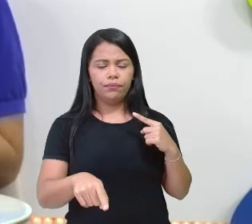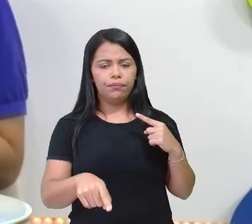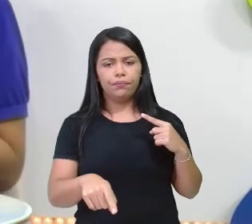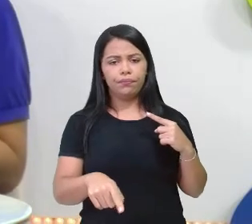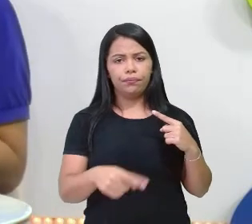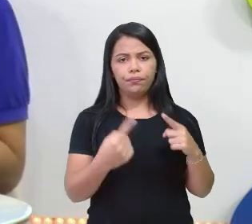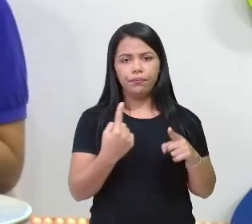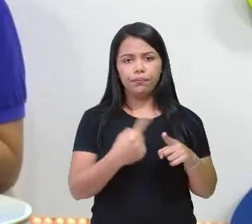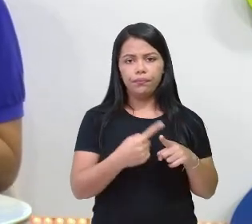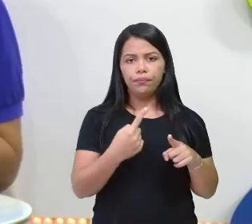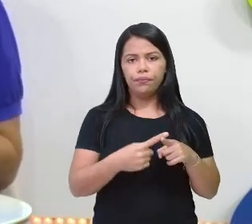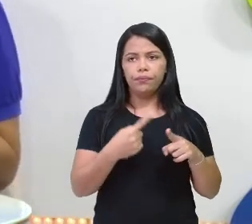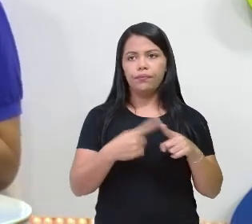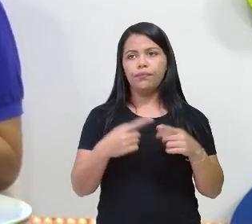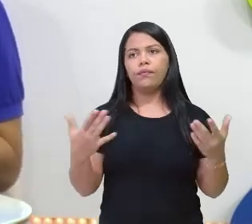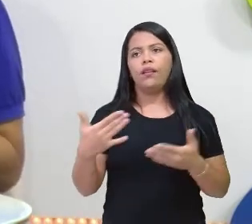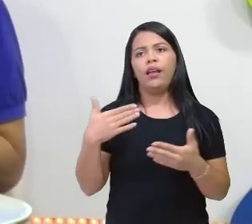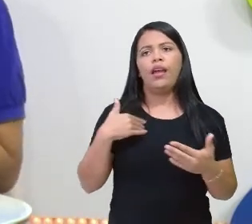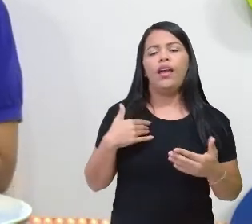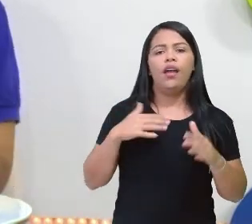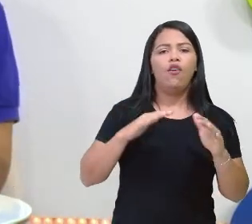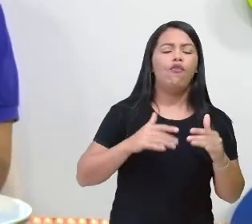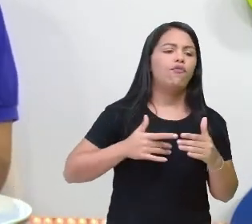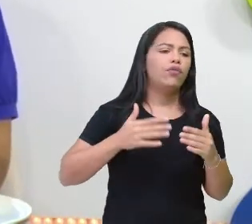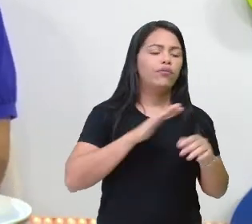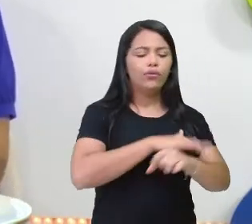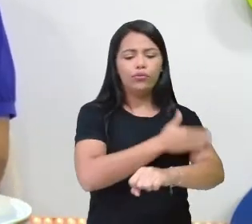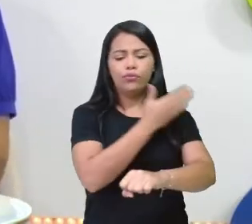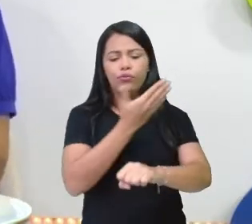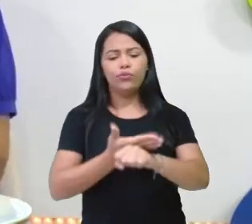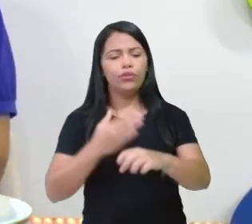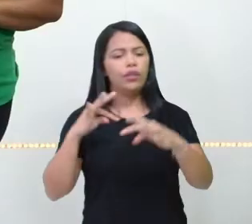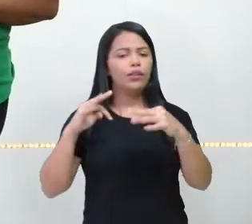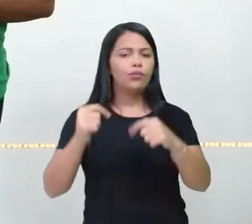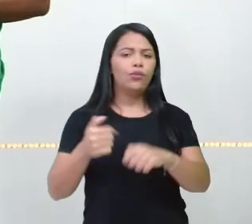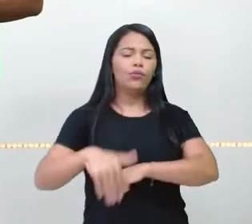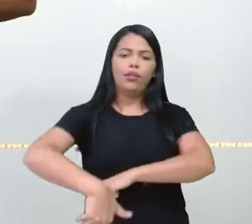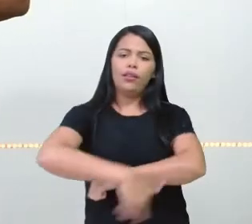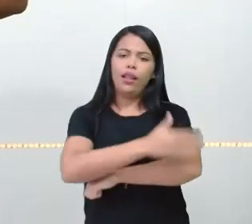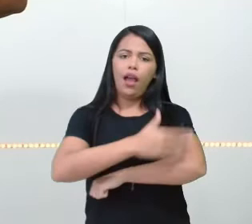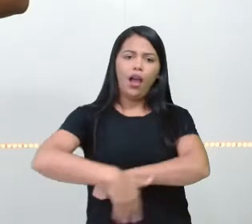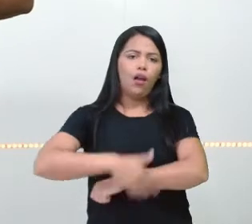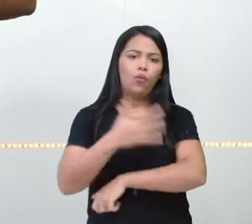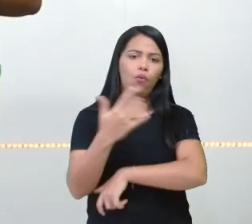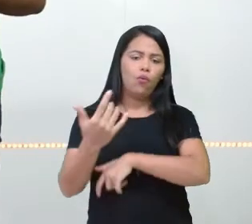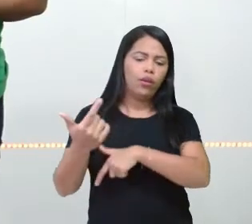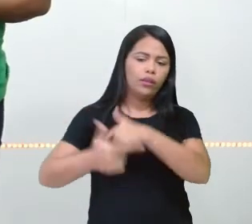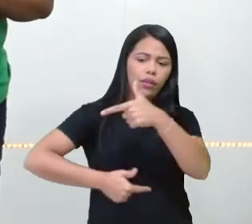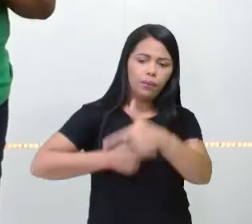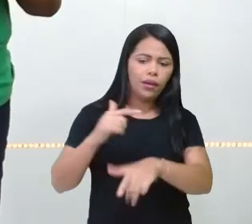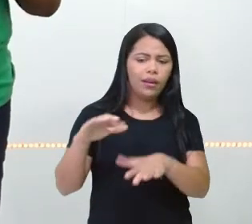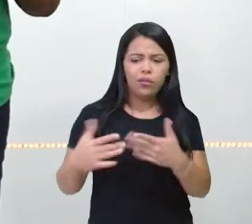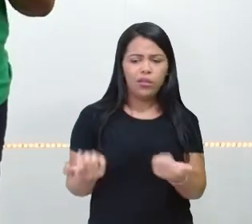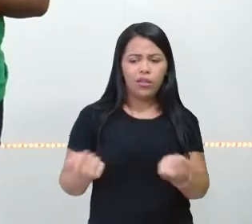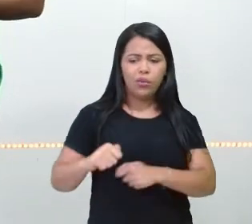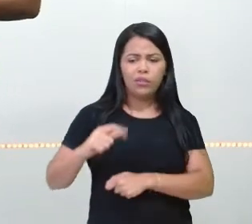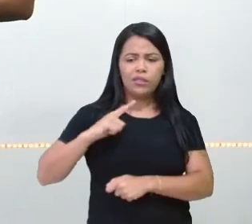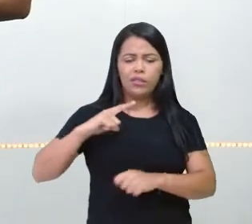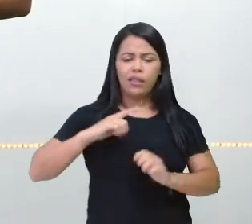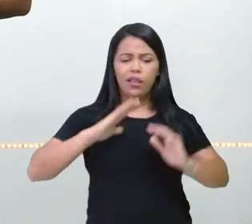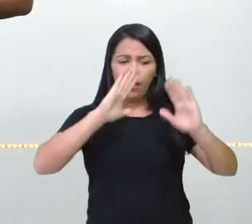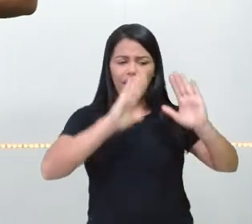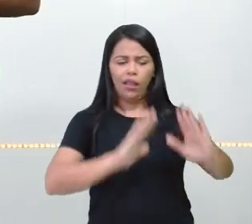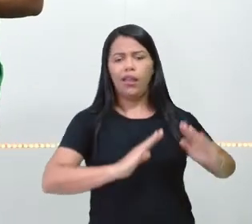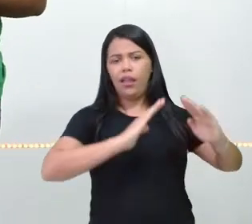sentido. Já que eu passo o dia todo na rua trabalhando. Então, utiliza mais a telefonia móvel. Ela é mais útil para você, Isso. E isso tem